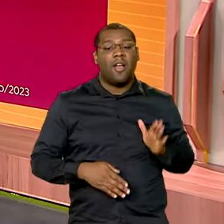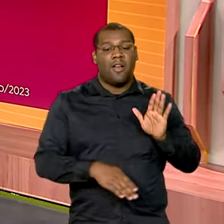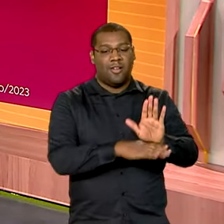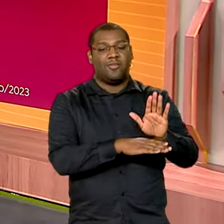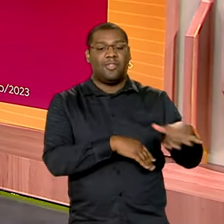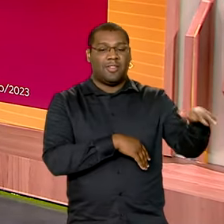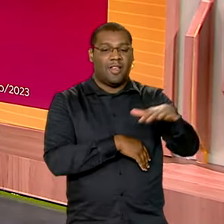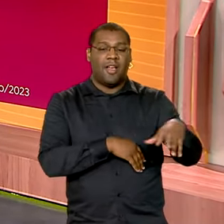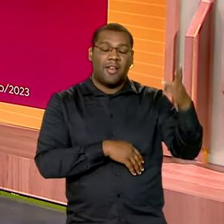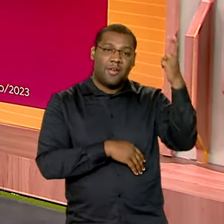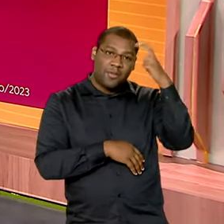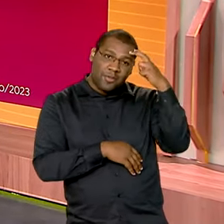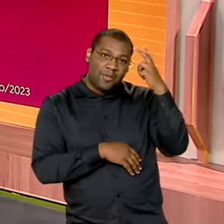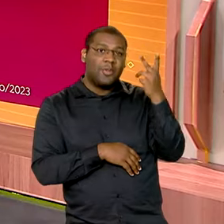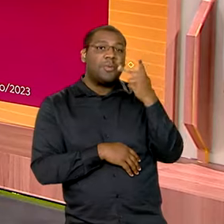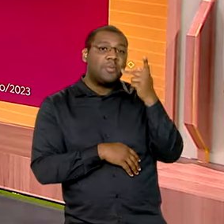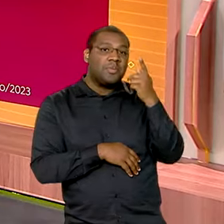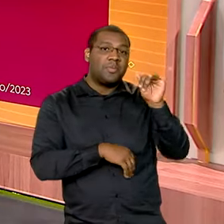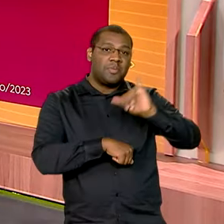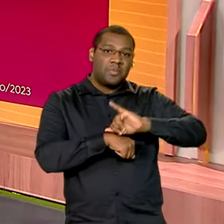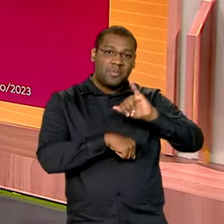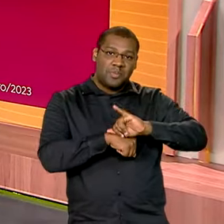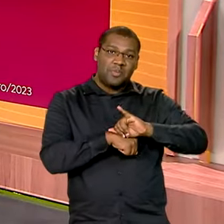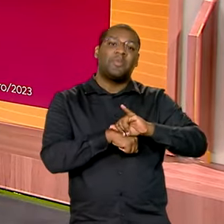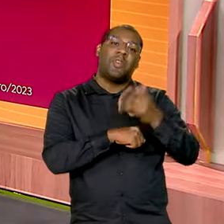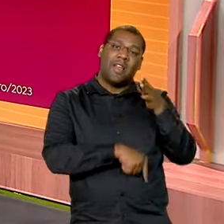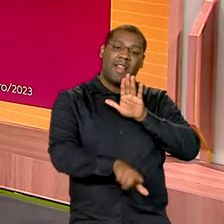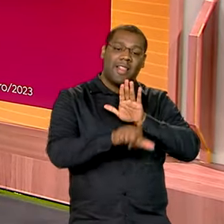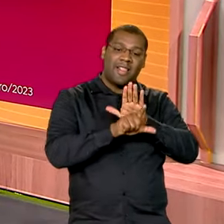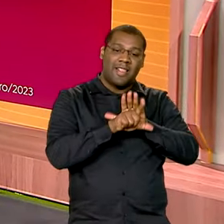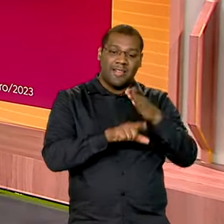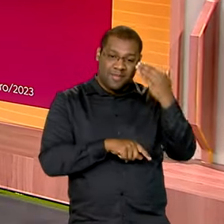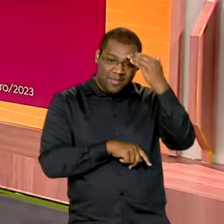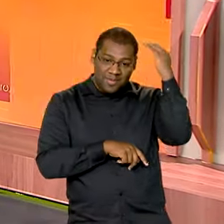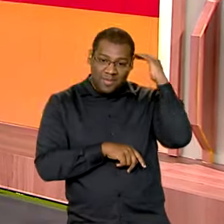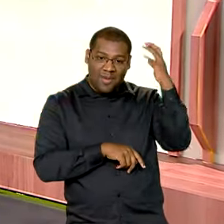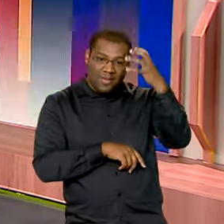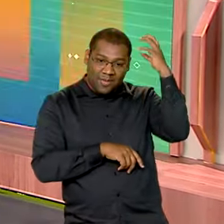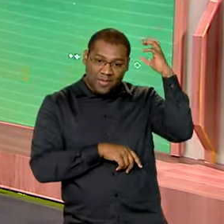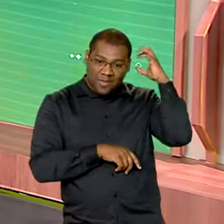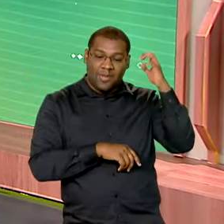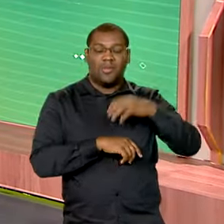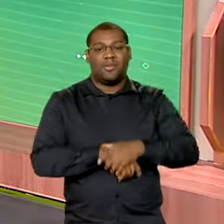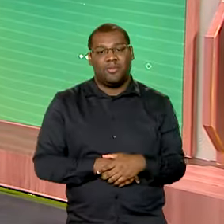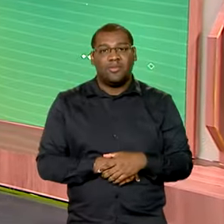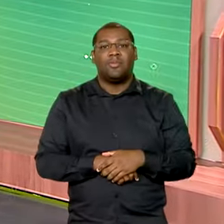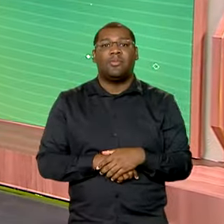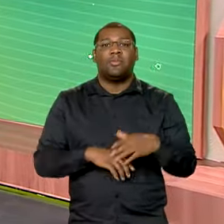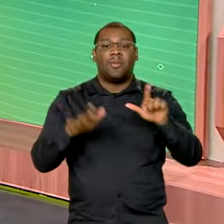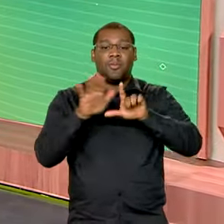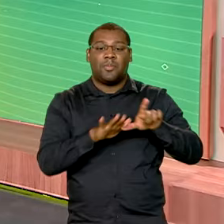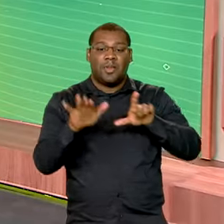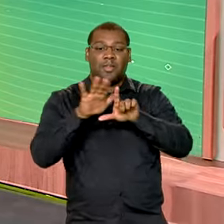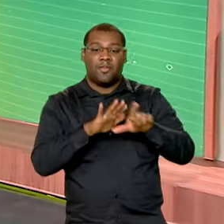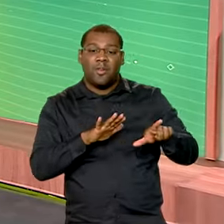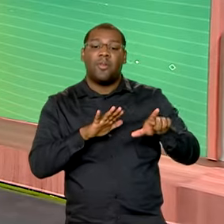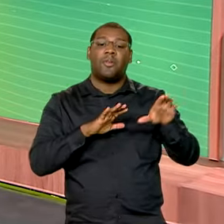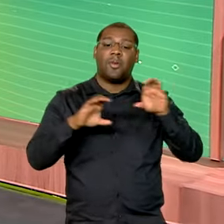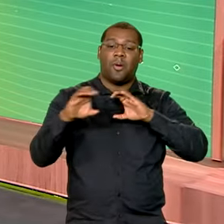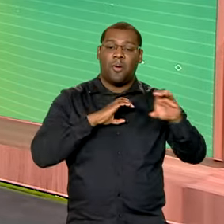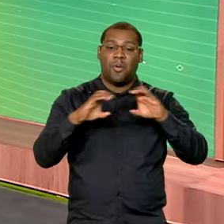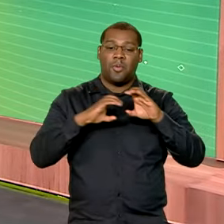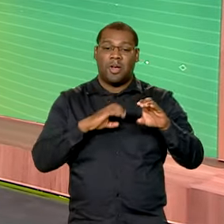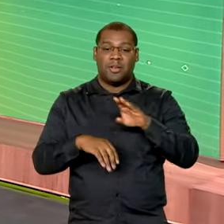cultural pela Lei Paulo Gustavo. E você sabe que basta acessar gov.br barra comunica